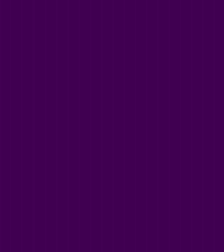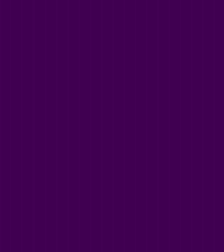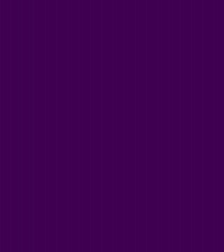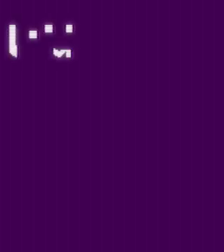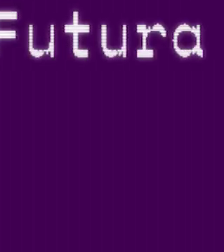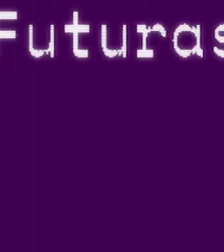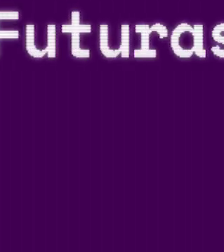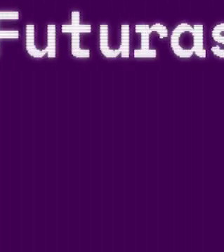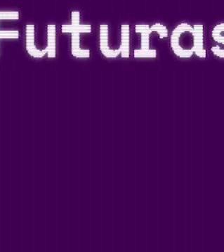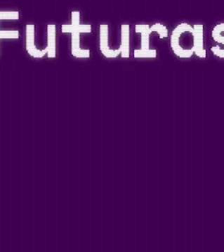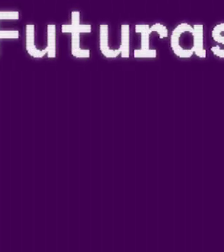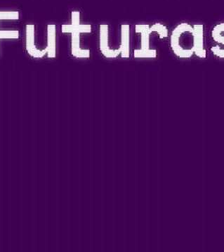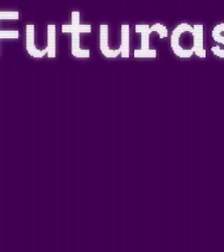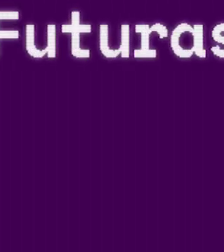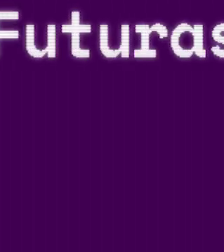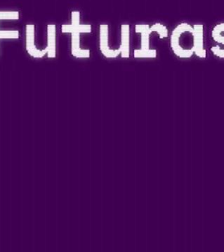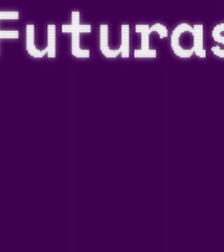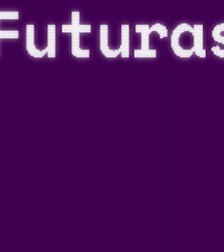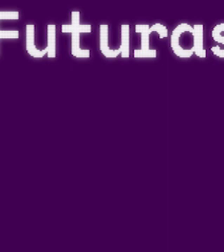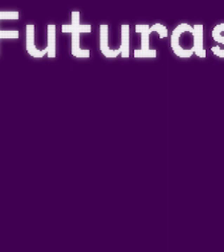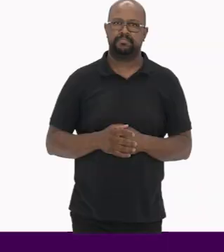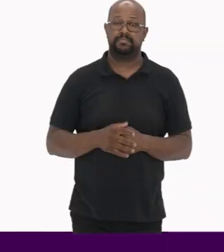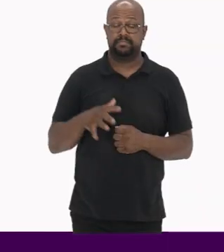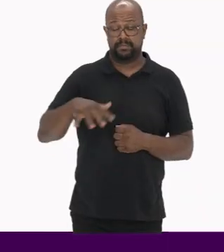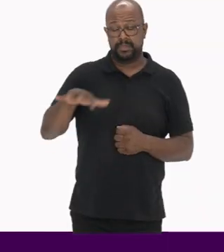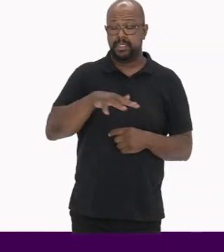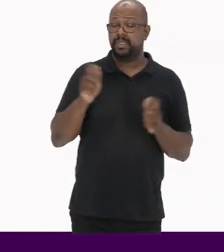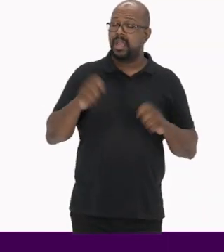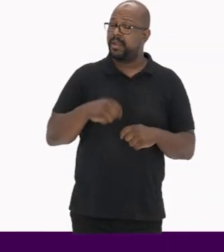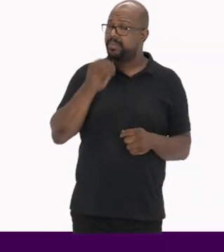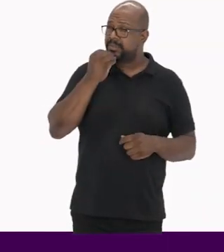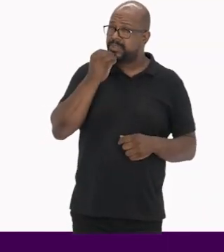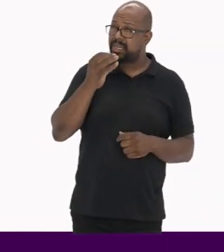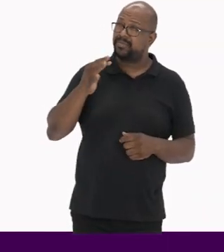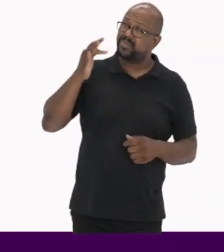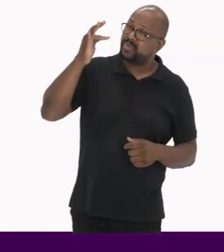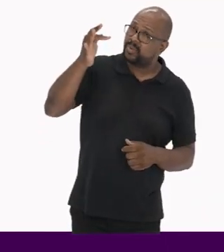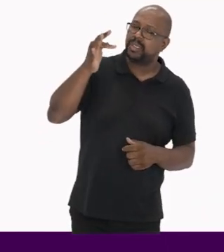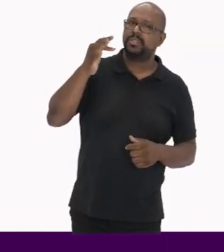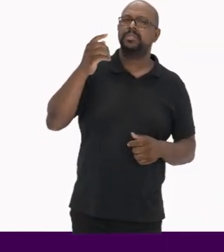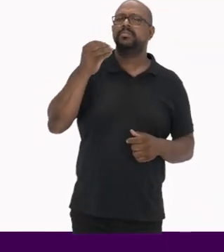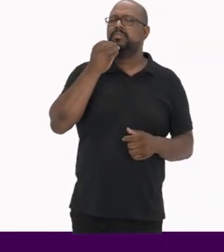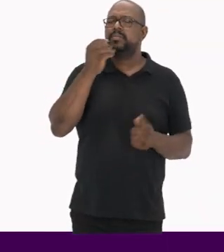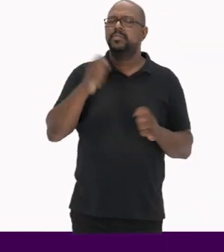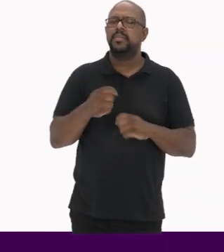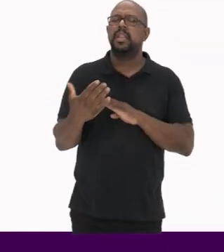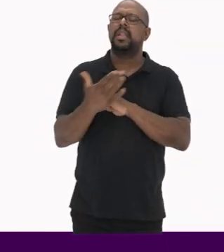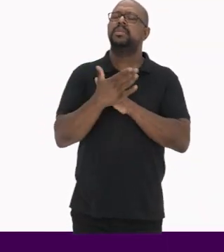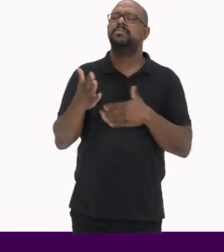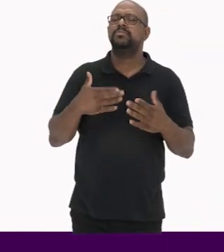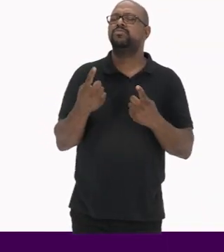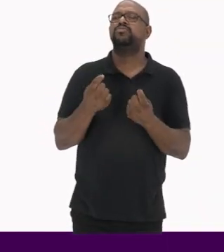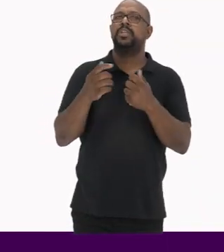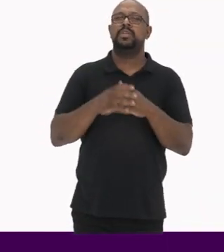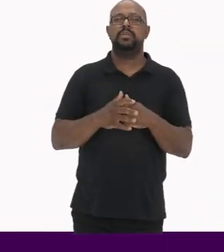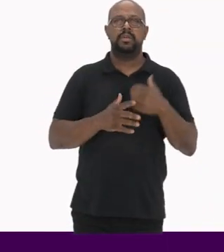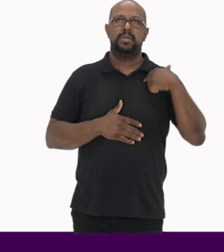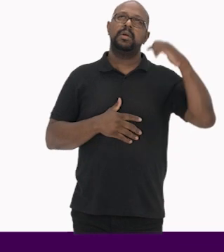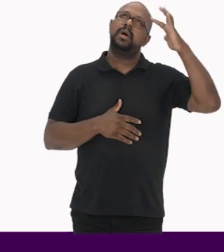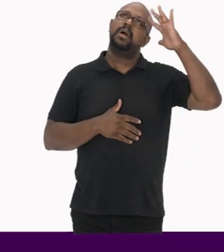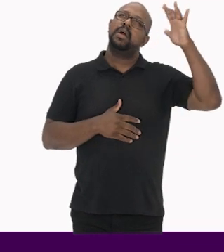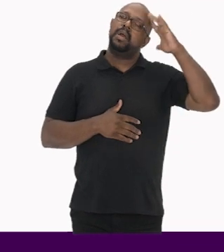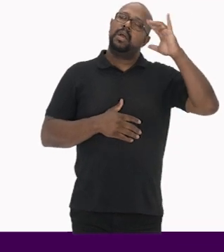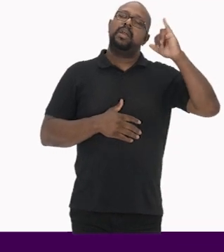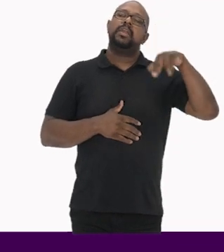Texto possibilidades futuras No campo das possibilidades futuras e frutíferas O aspecto